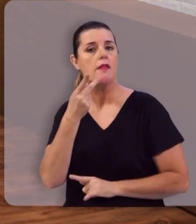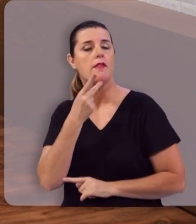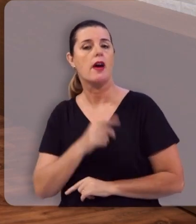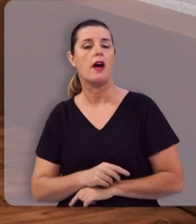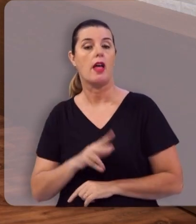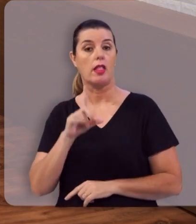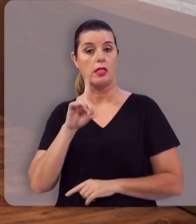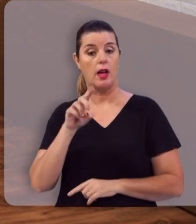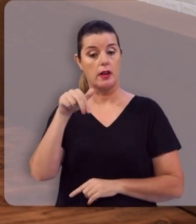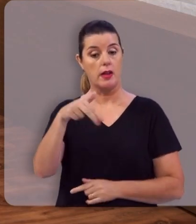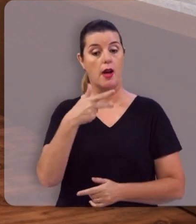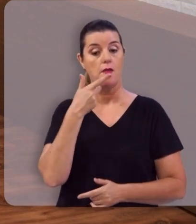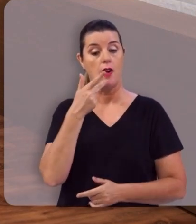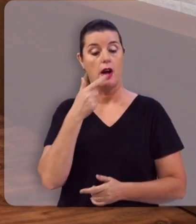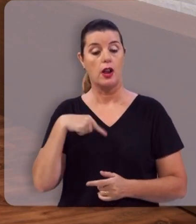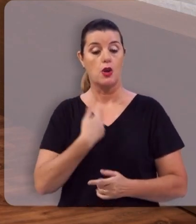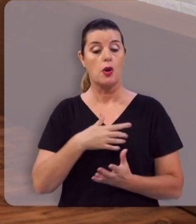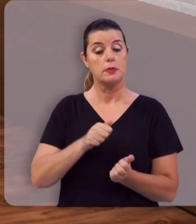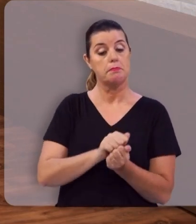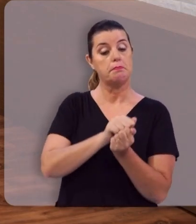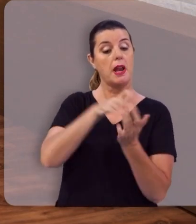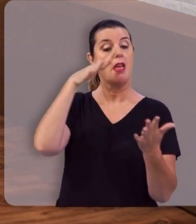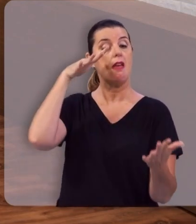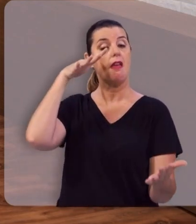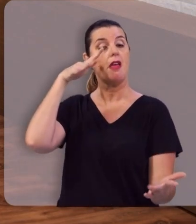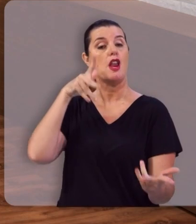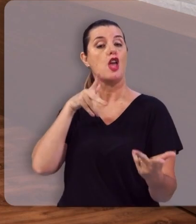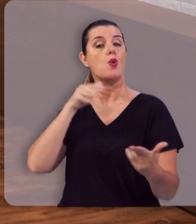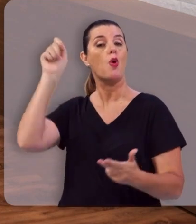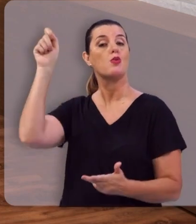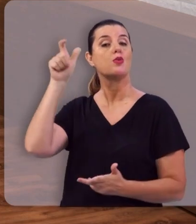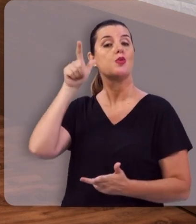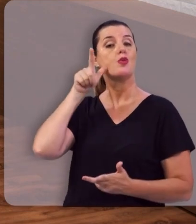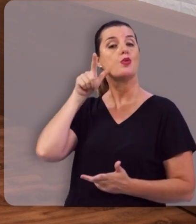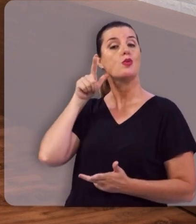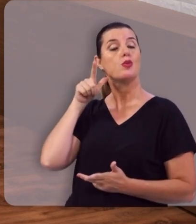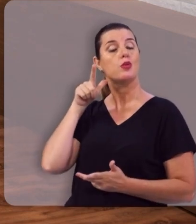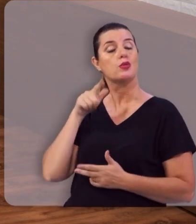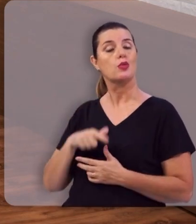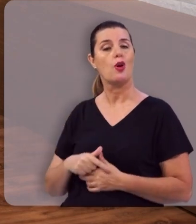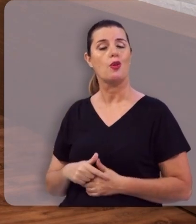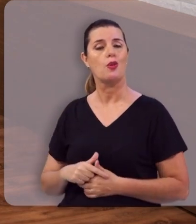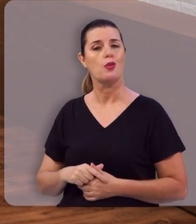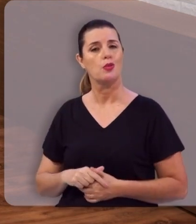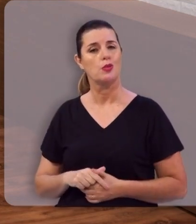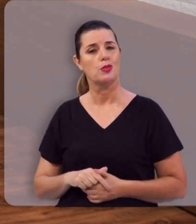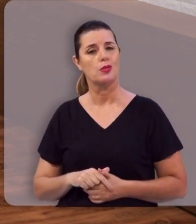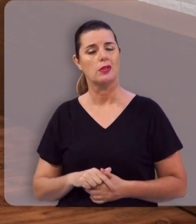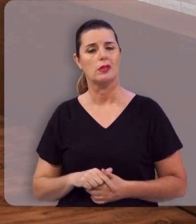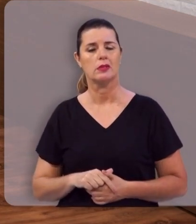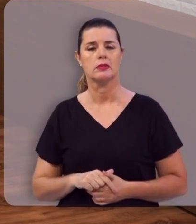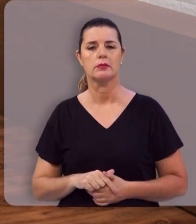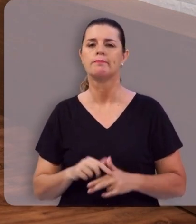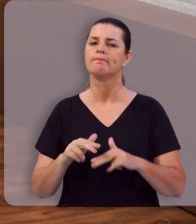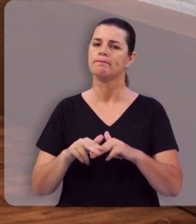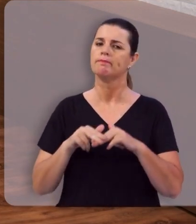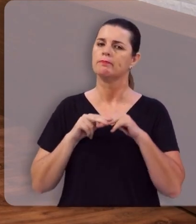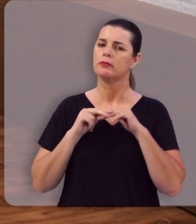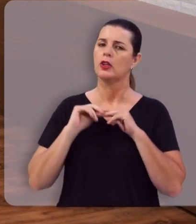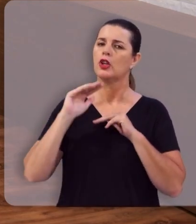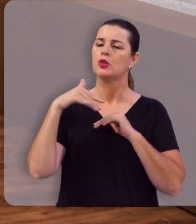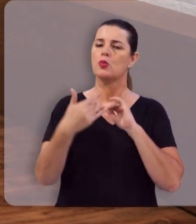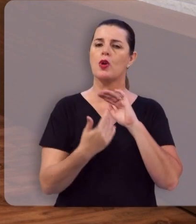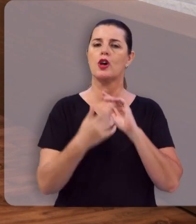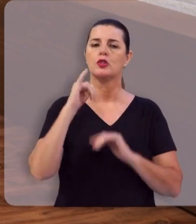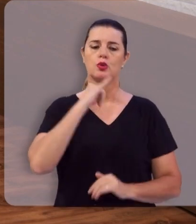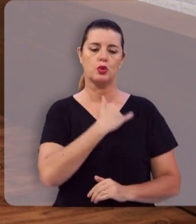Lá em Daniel diz que nós vamos brilhar como o sol no seu fulgor. É por isso que quando João